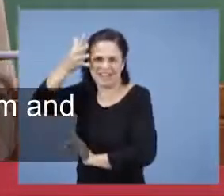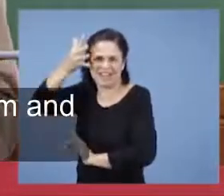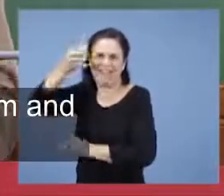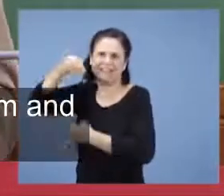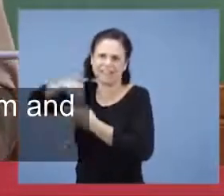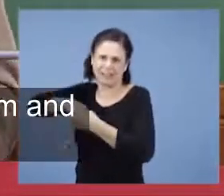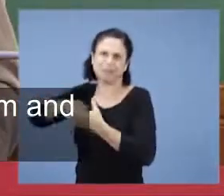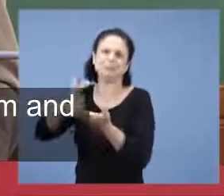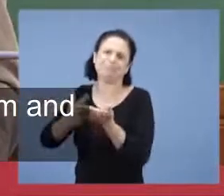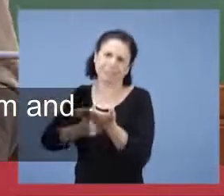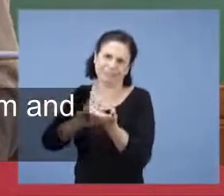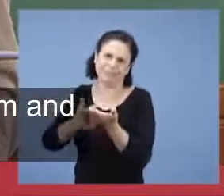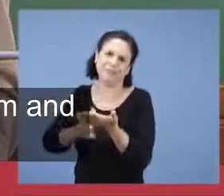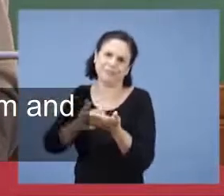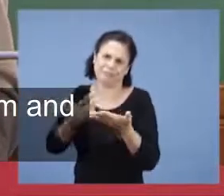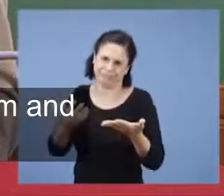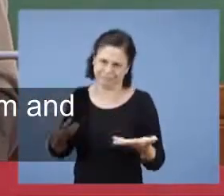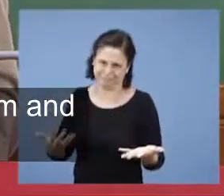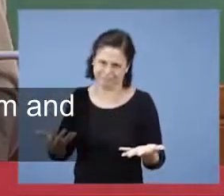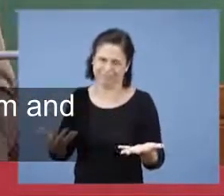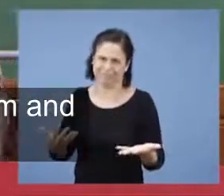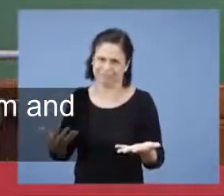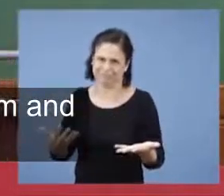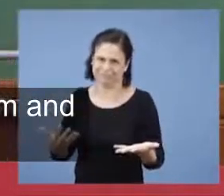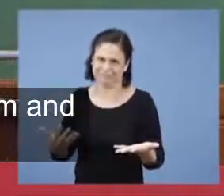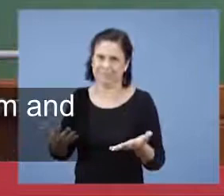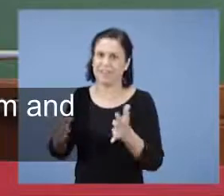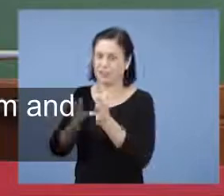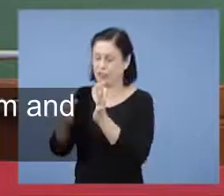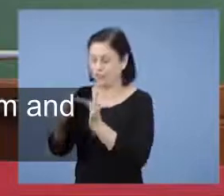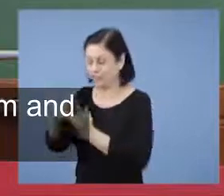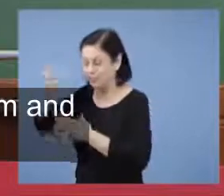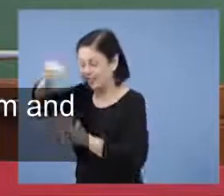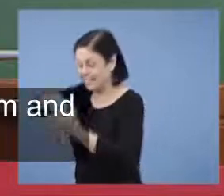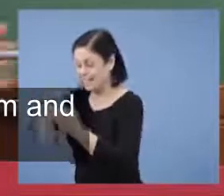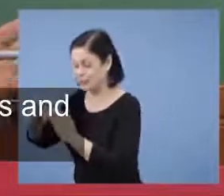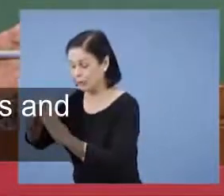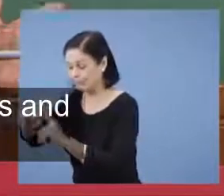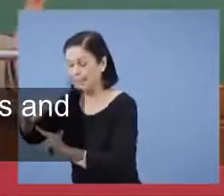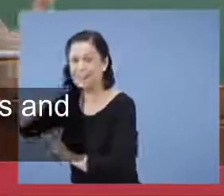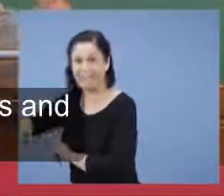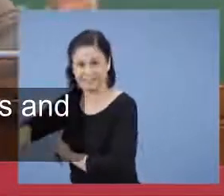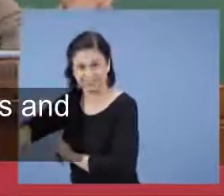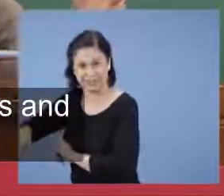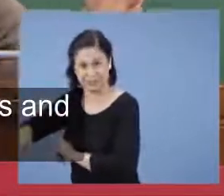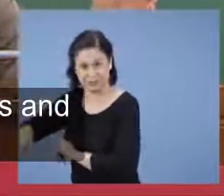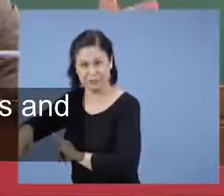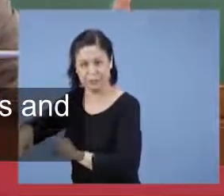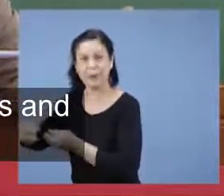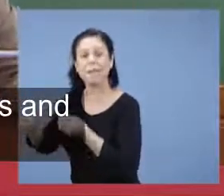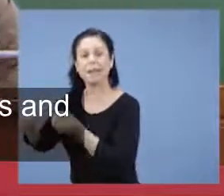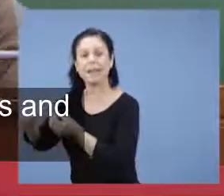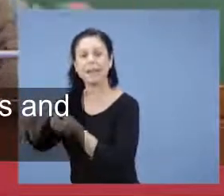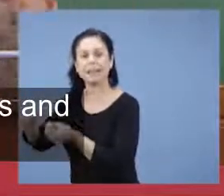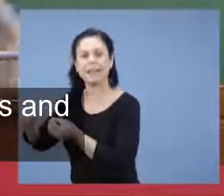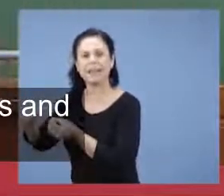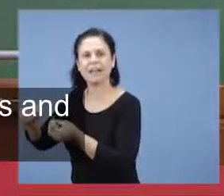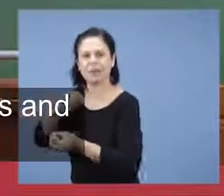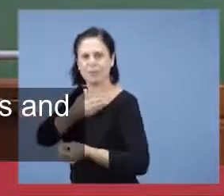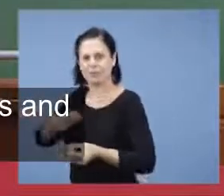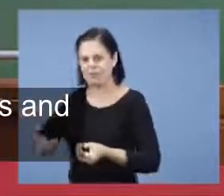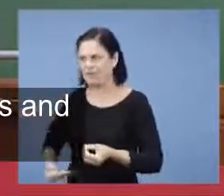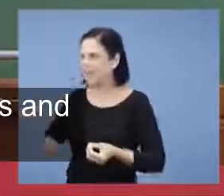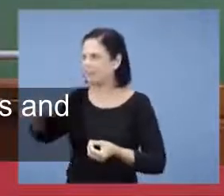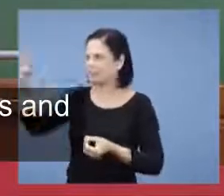igreja, para sustentar o seu reino. E aí nós temos a história da igreja.